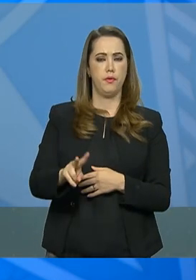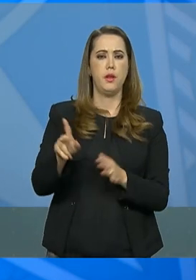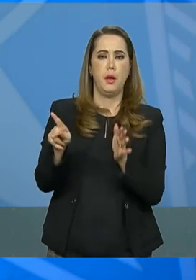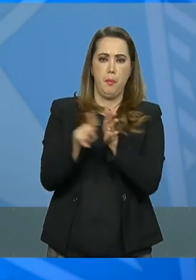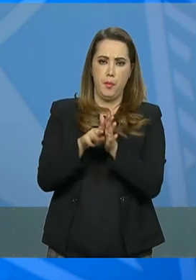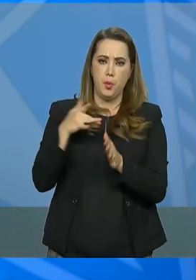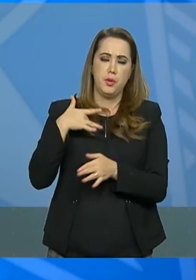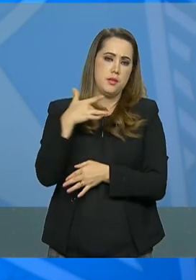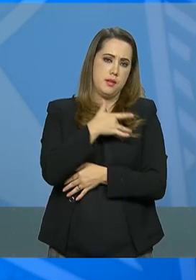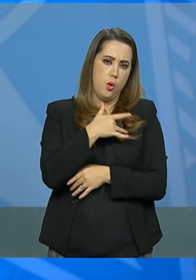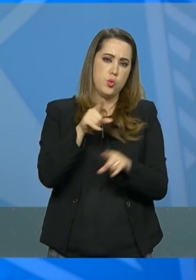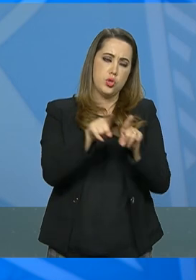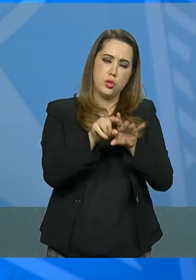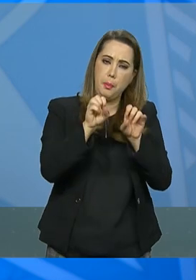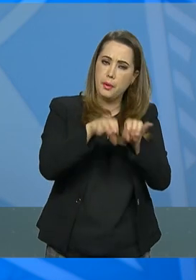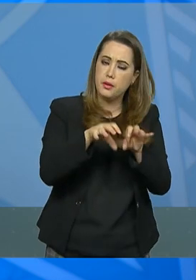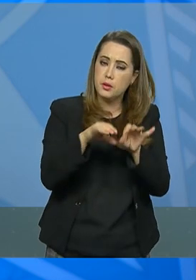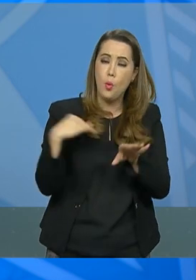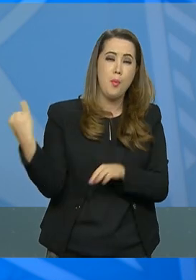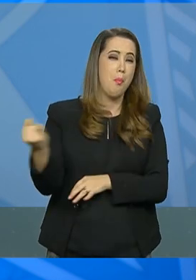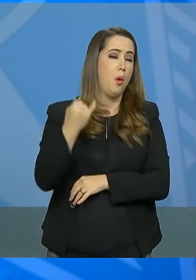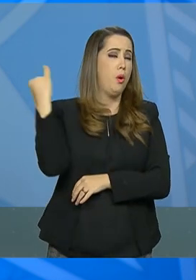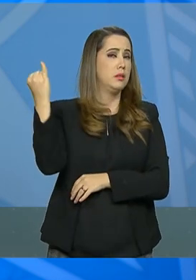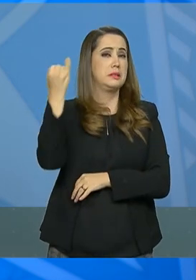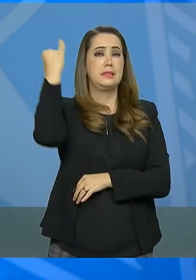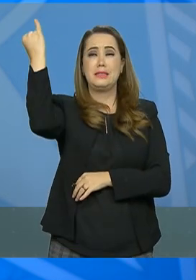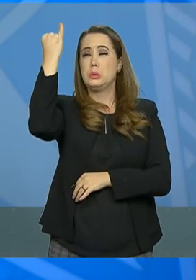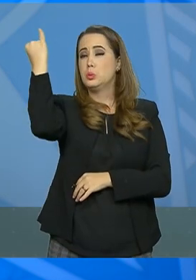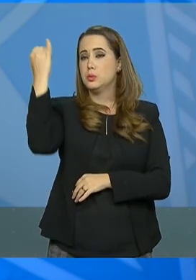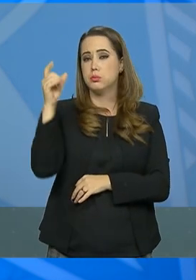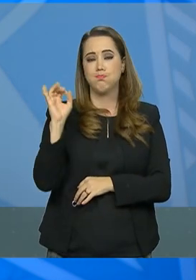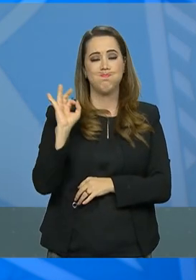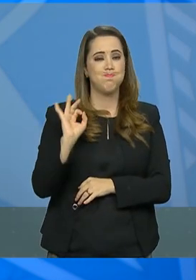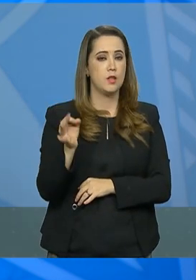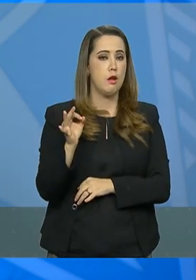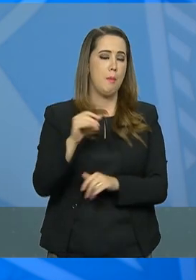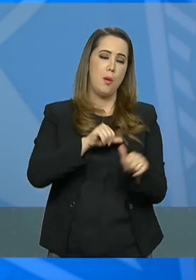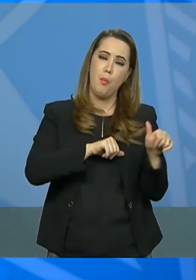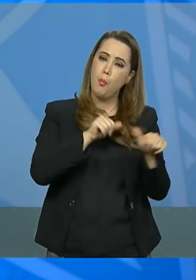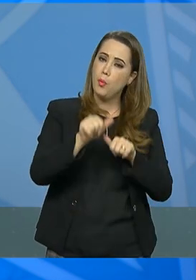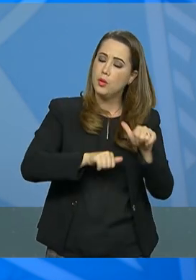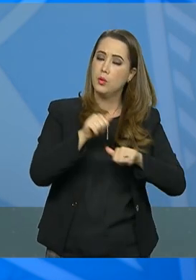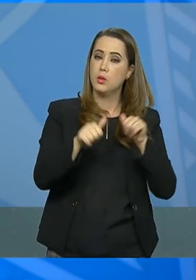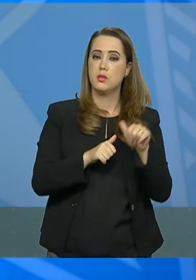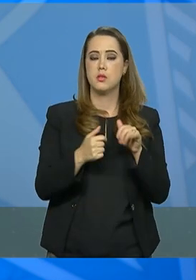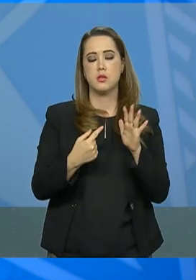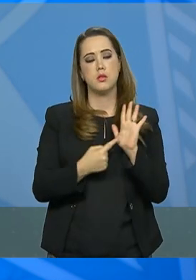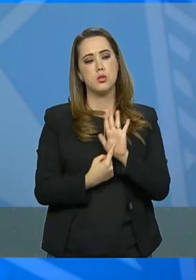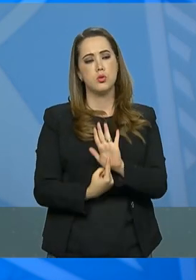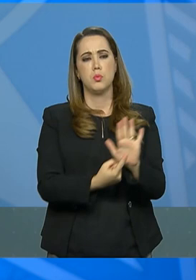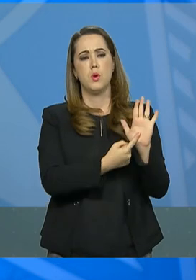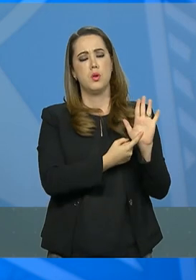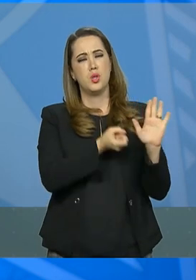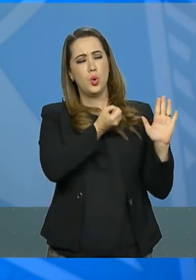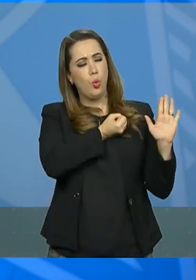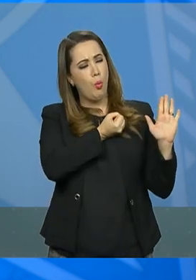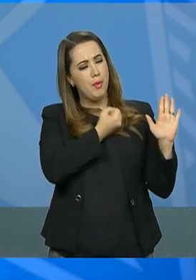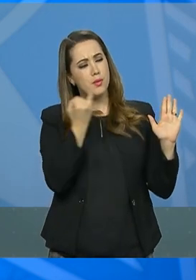da educação, uma importância vital para a mudança de indicadores sociais